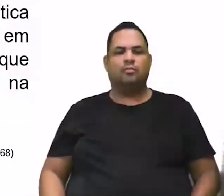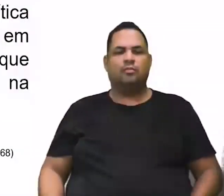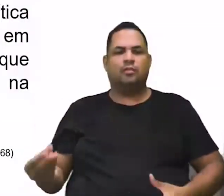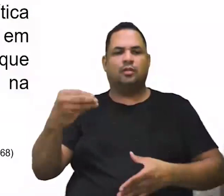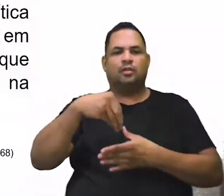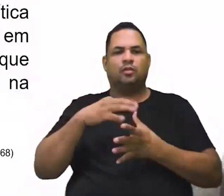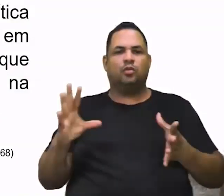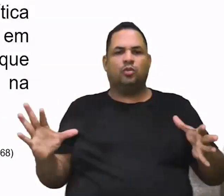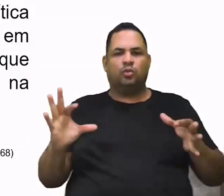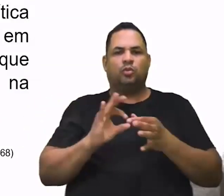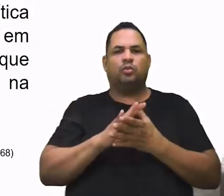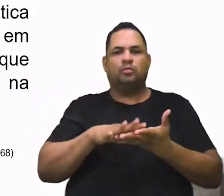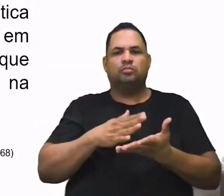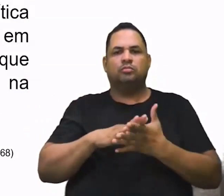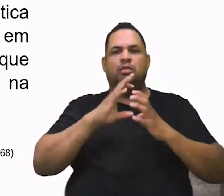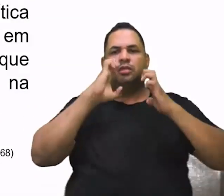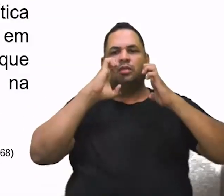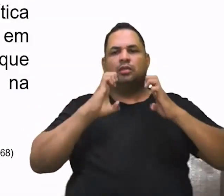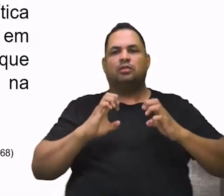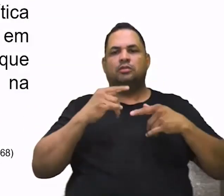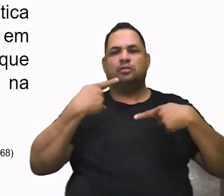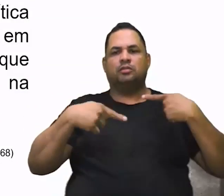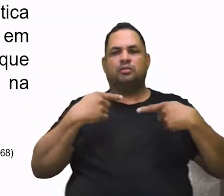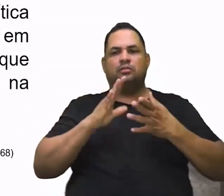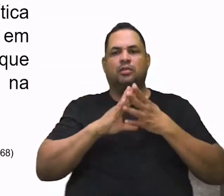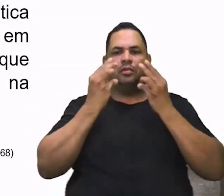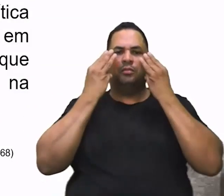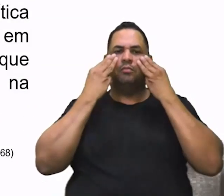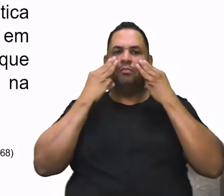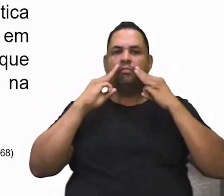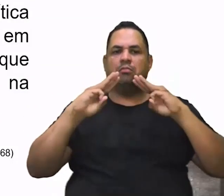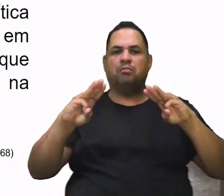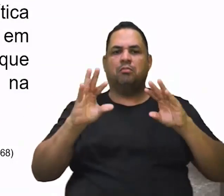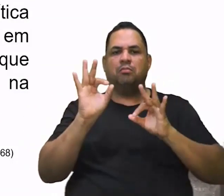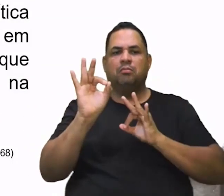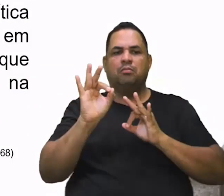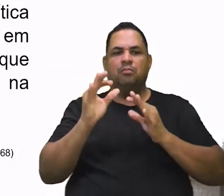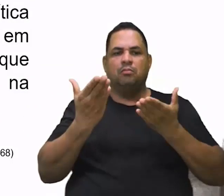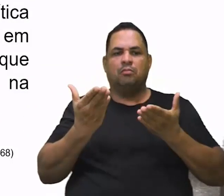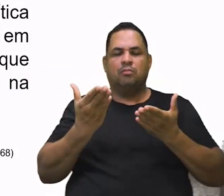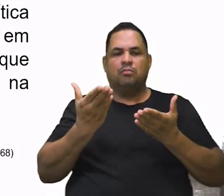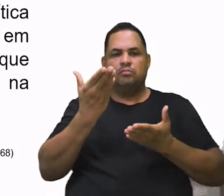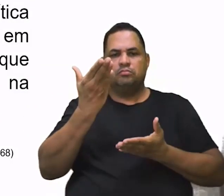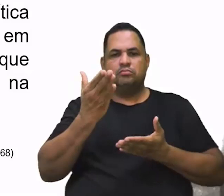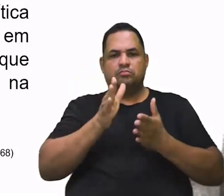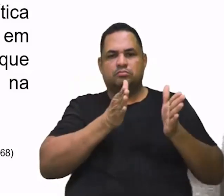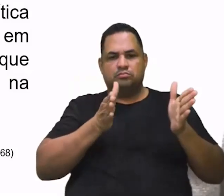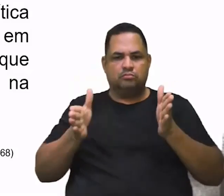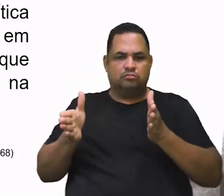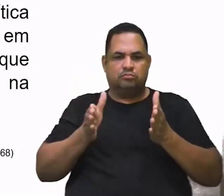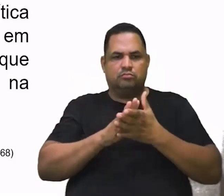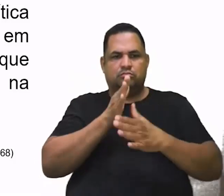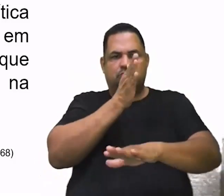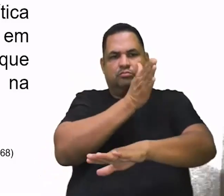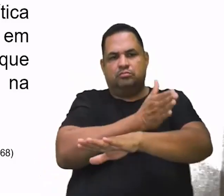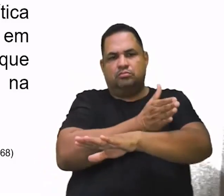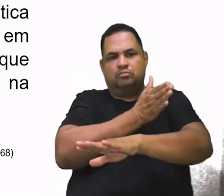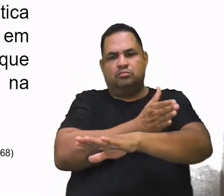contexto que envolve a ética e política, Maquiavel, já, entre um período medieval